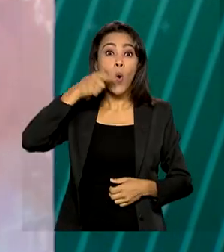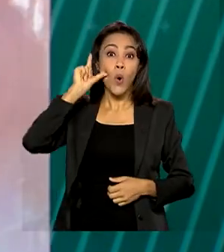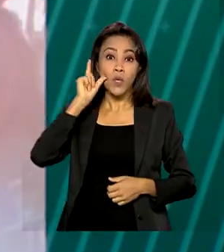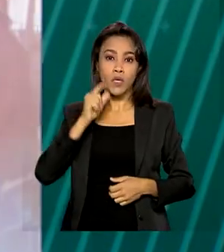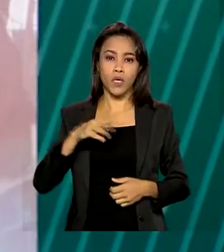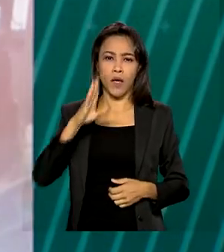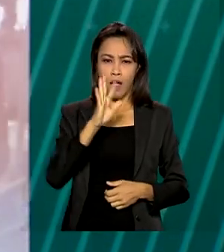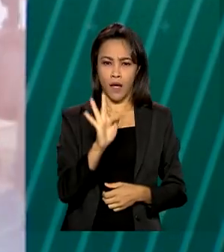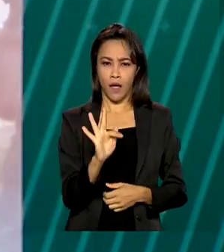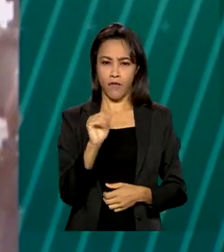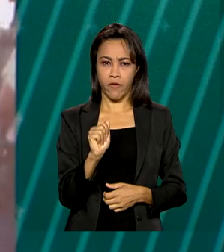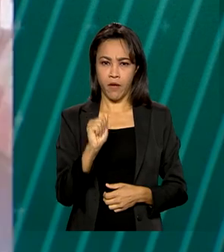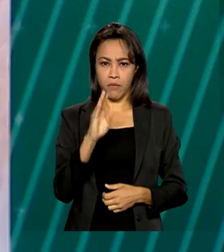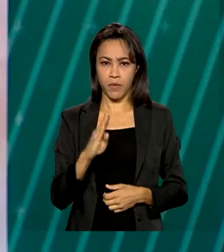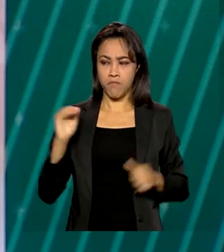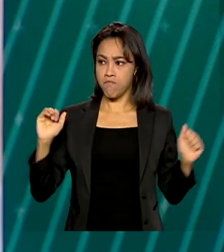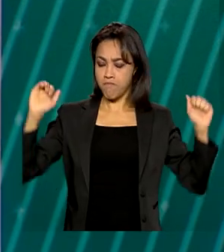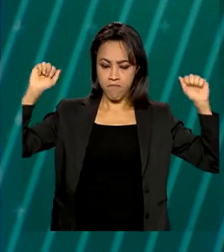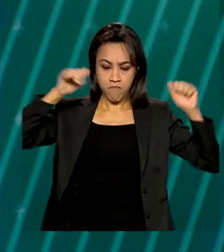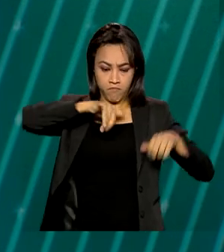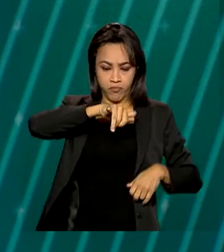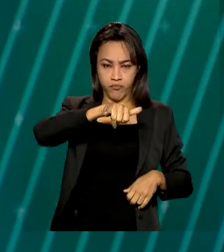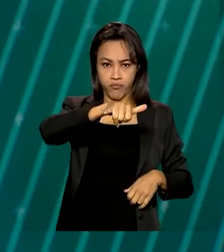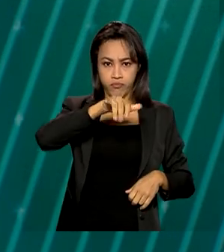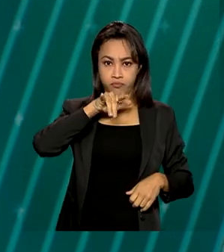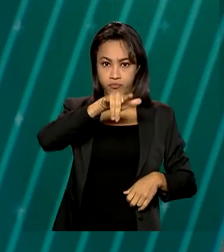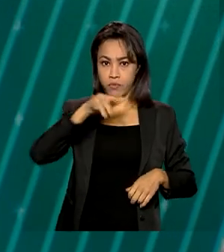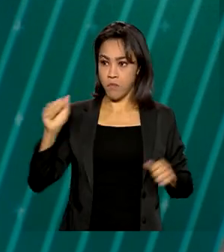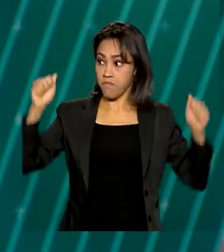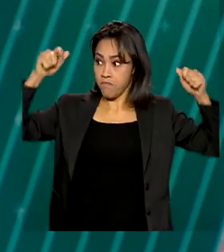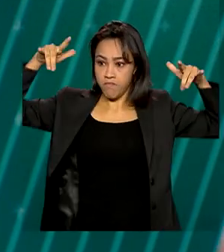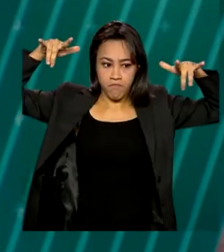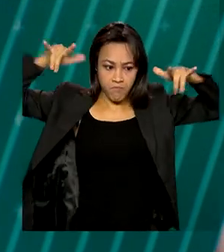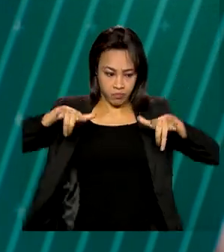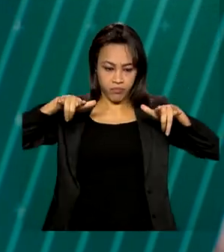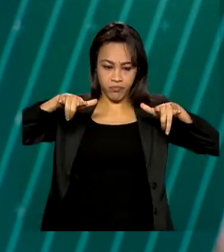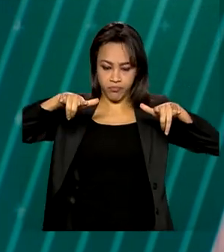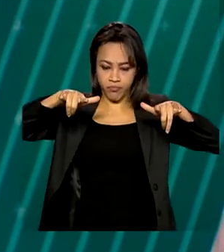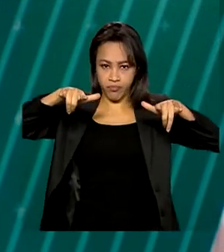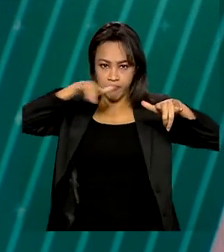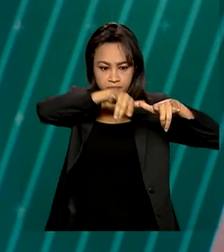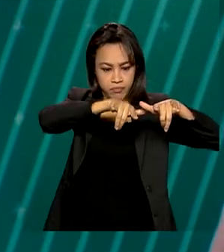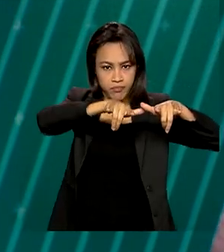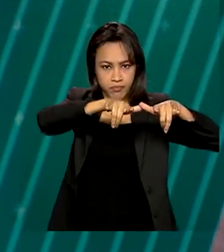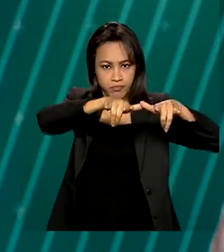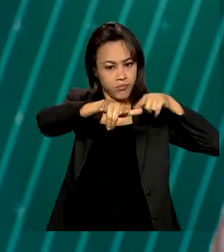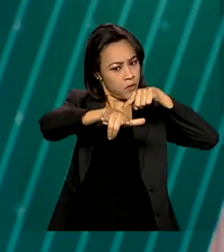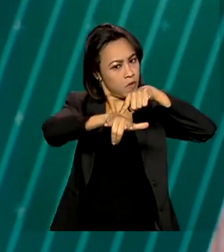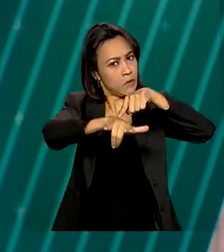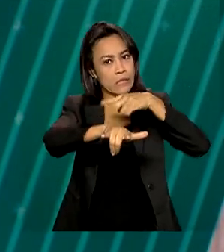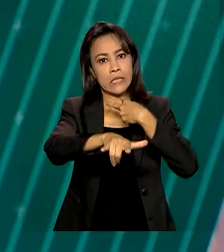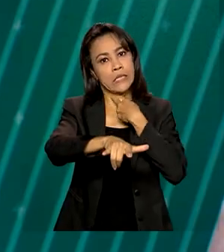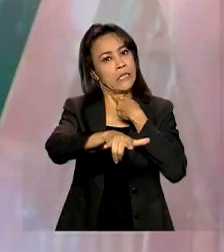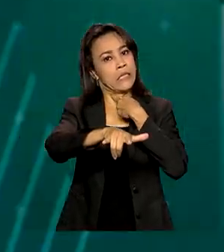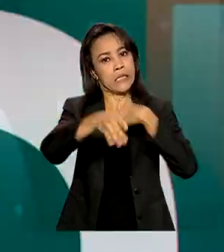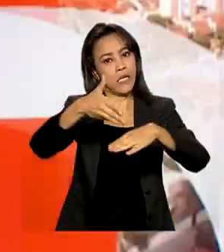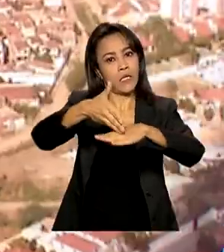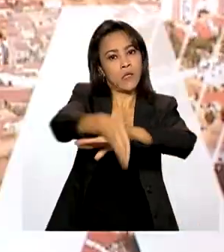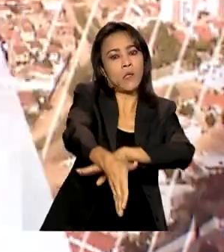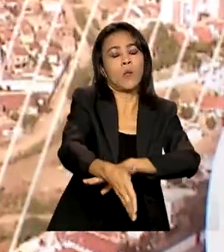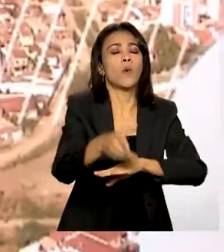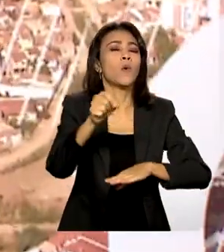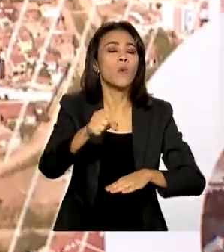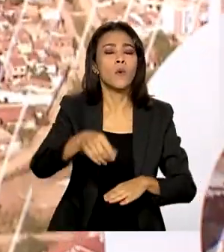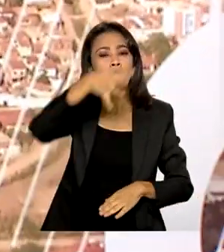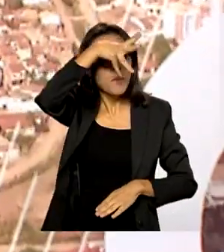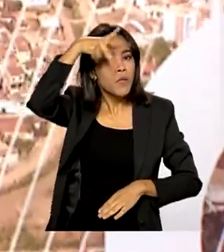pela Força Aérea Brasileira. O avião entrou no espaço aéreo brasileiro sem autorização pela fronteira de